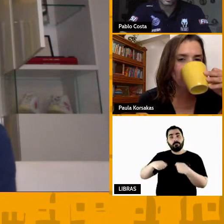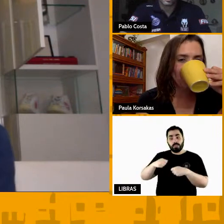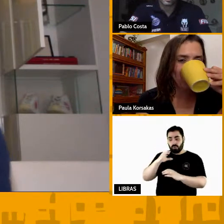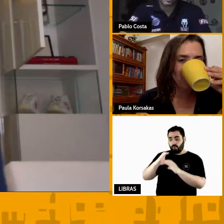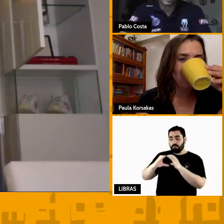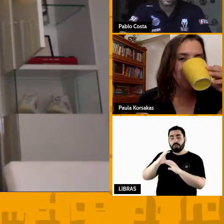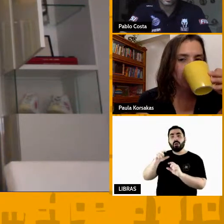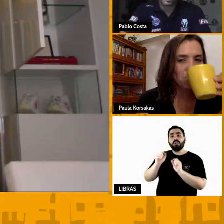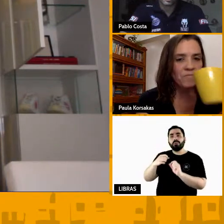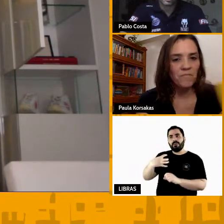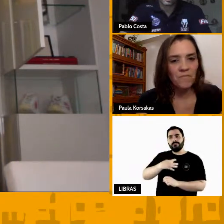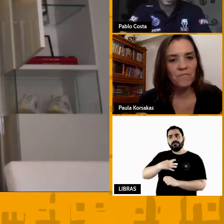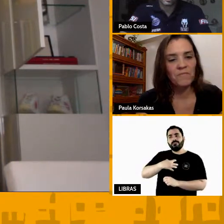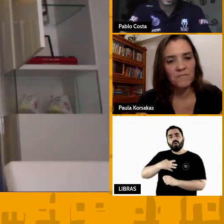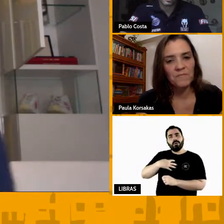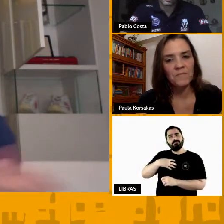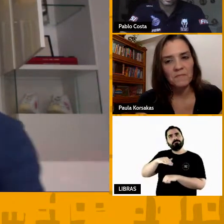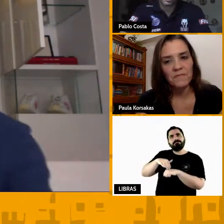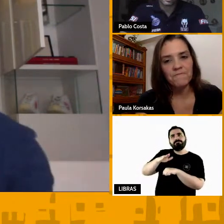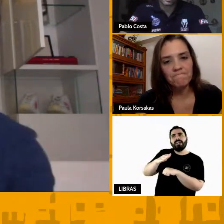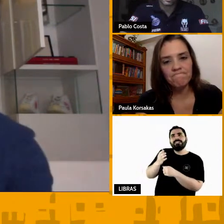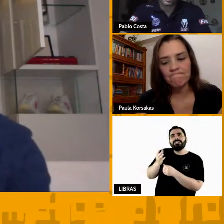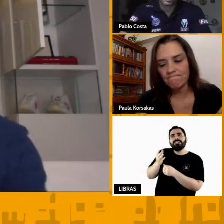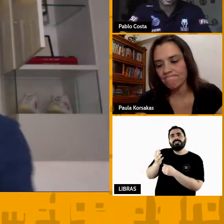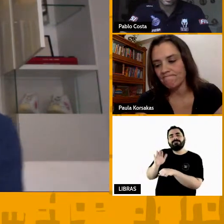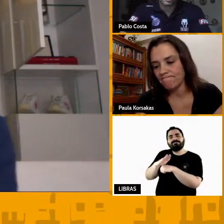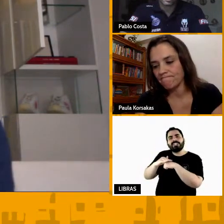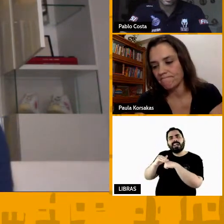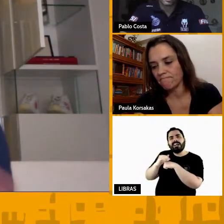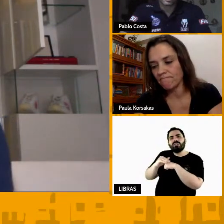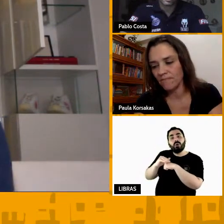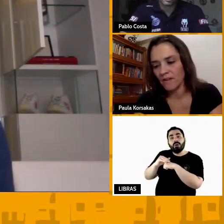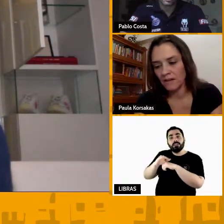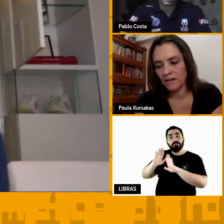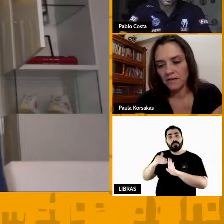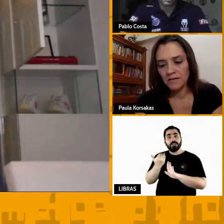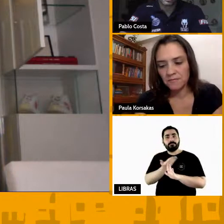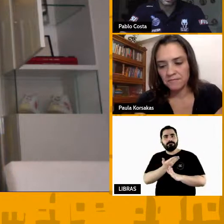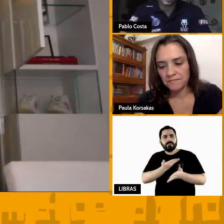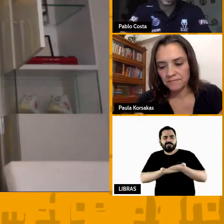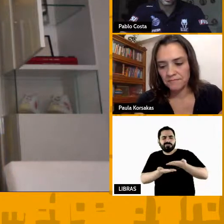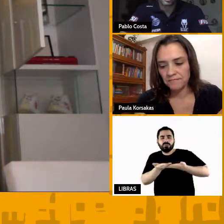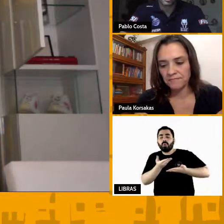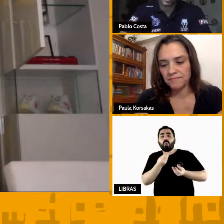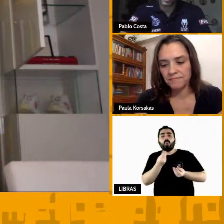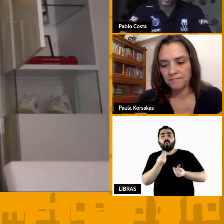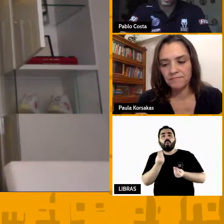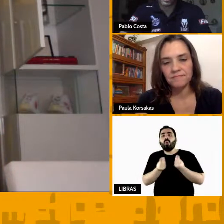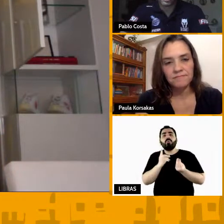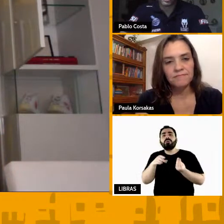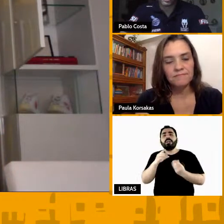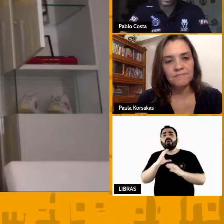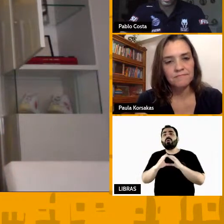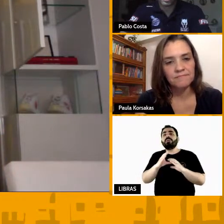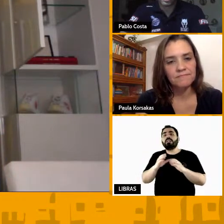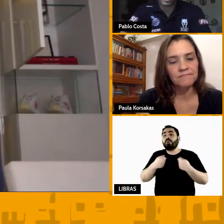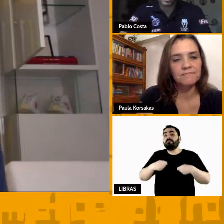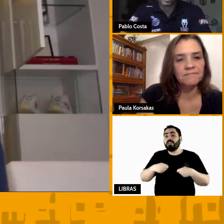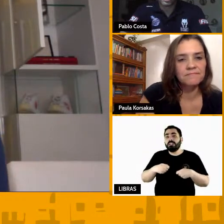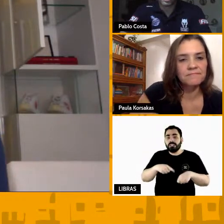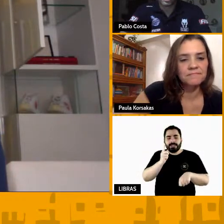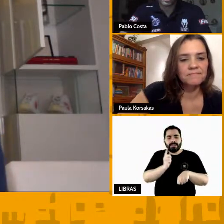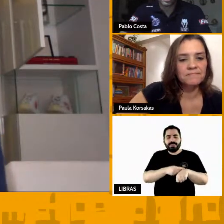enfática, mais carinhosa, mais amigável. Qual é a comunicação que eu devo usar para essa circunstância que eu estou